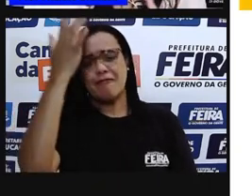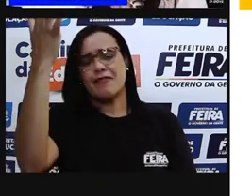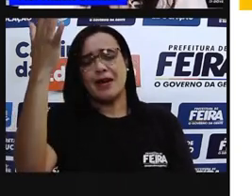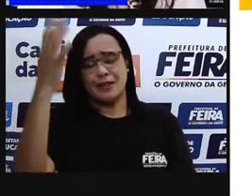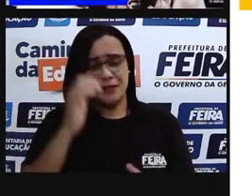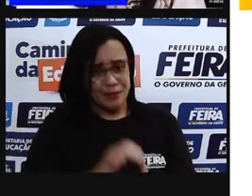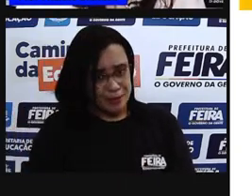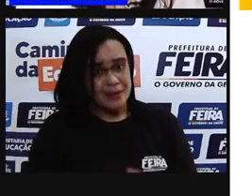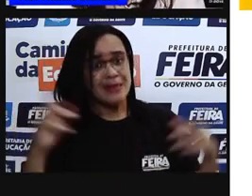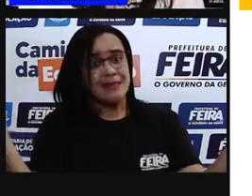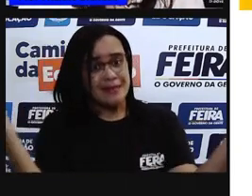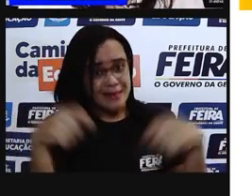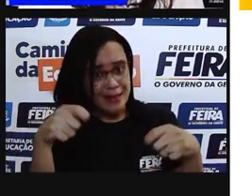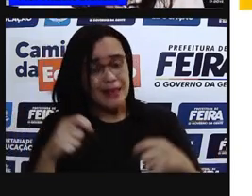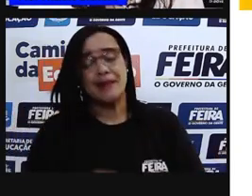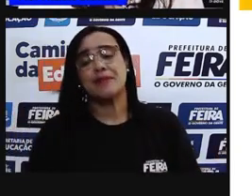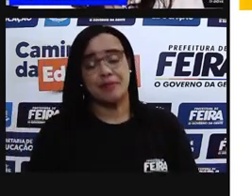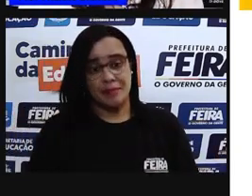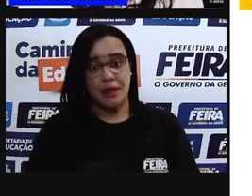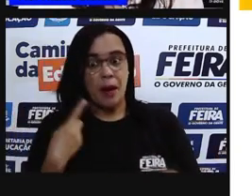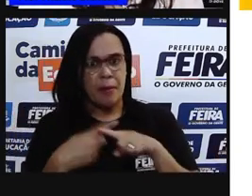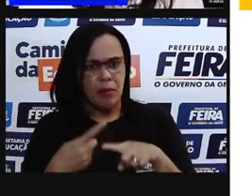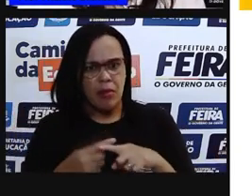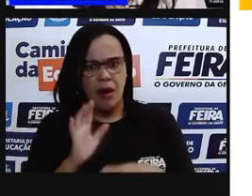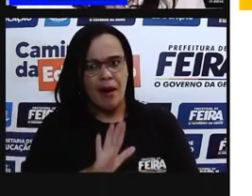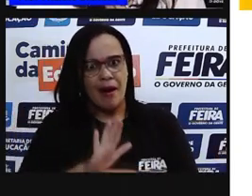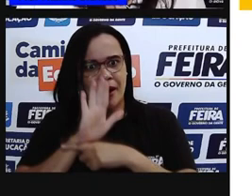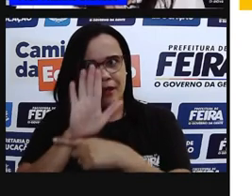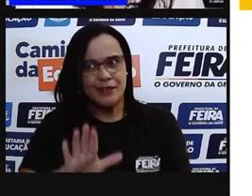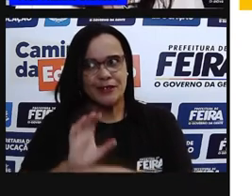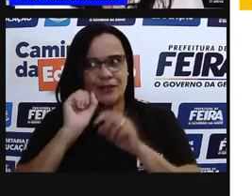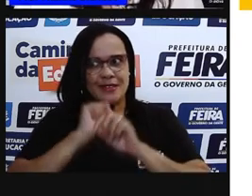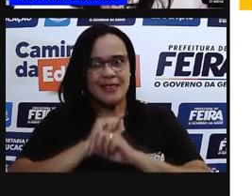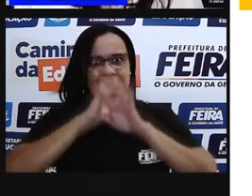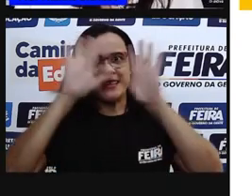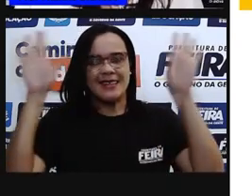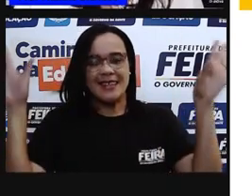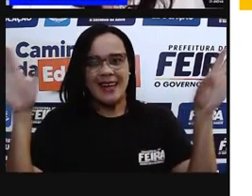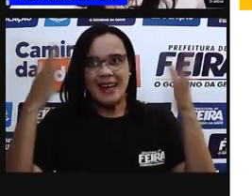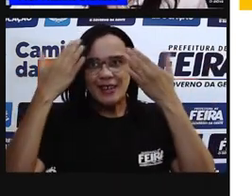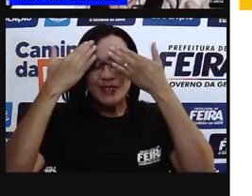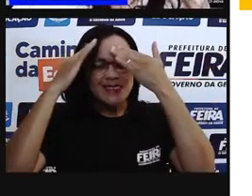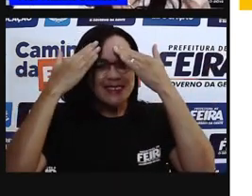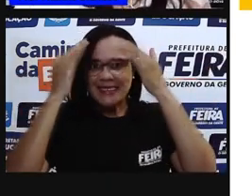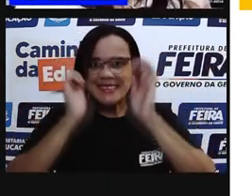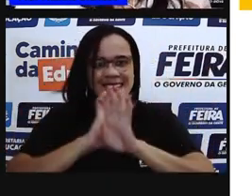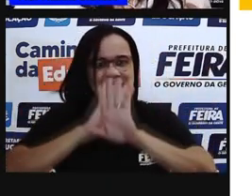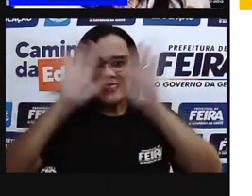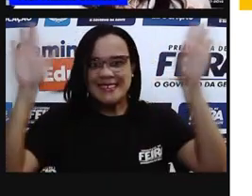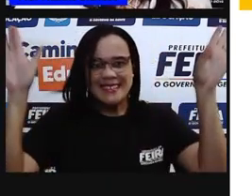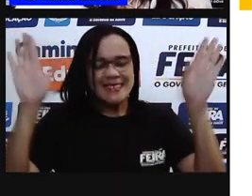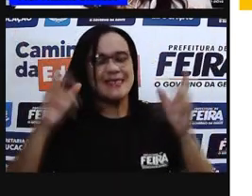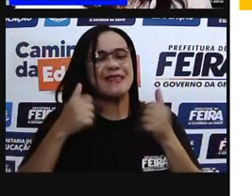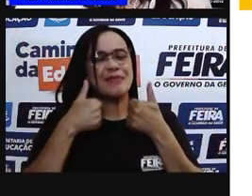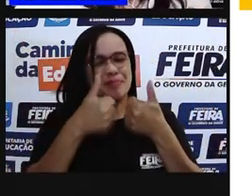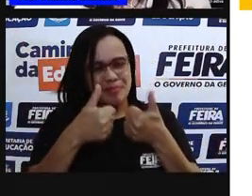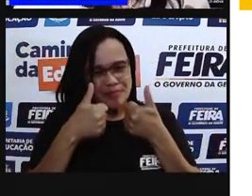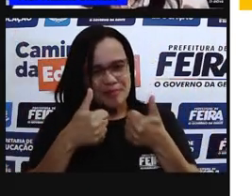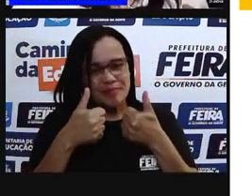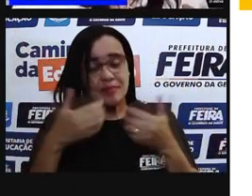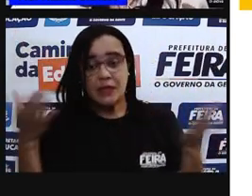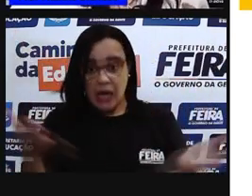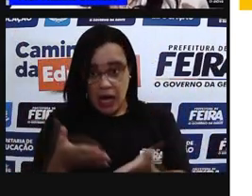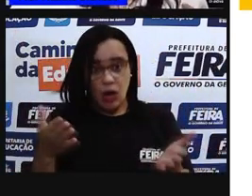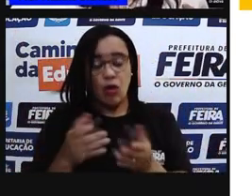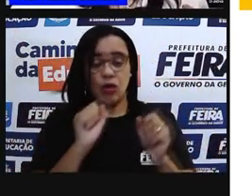vai fazer com que a gente descubra um pouquinho mais sobre essa célula e como ela funciona, ok? Para isso, então, eu vou compartilhar aqui com